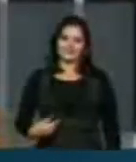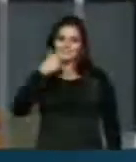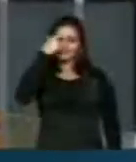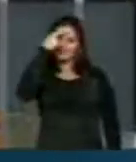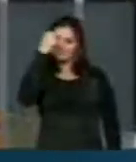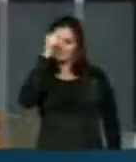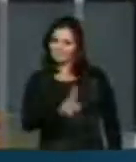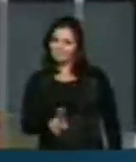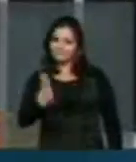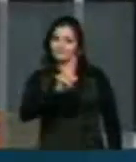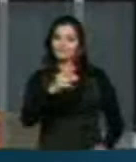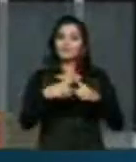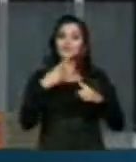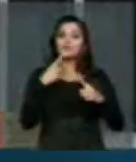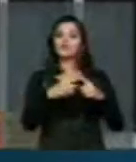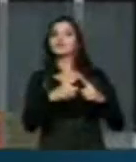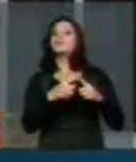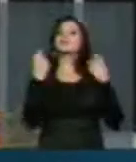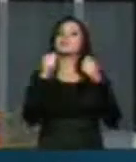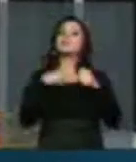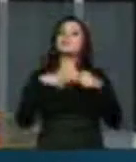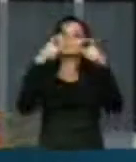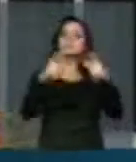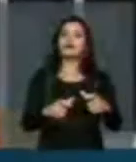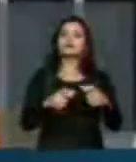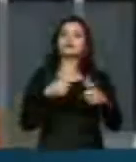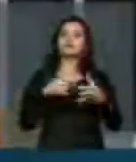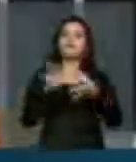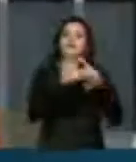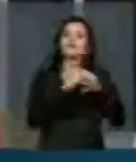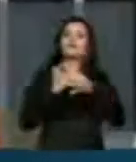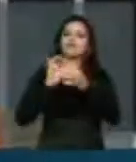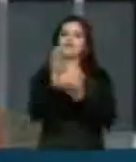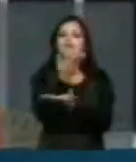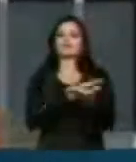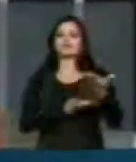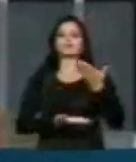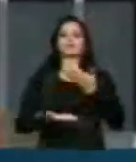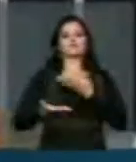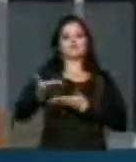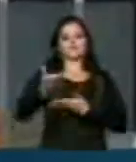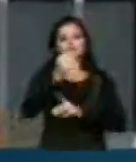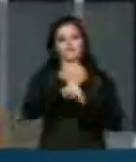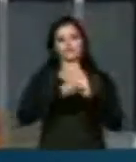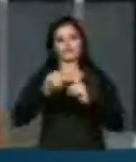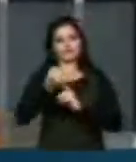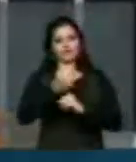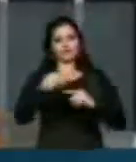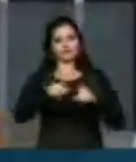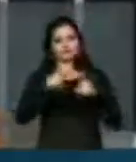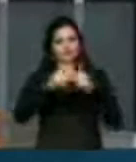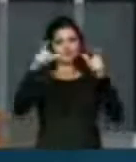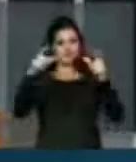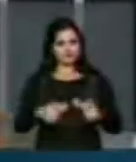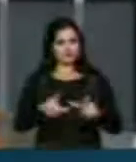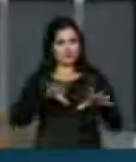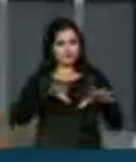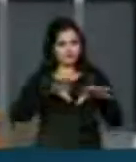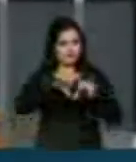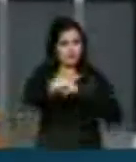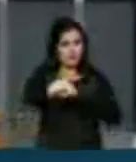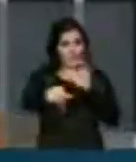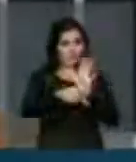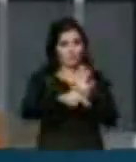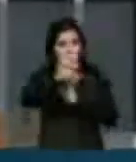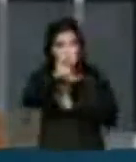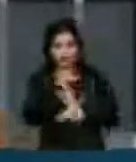compreendendo que a universidade deve ser um espaço de integração da sociedade, deve ser um espaço de formação dos